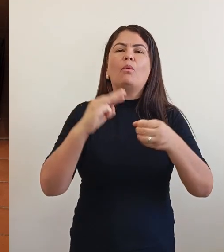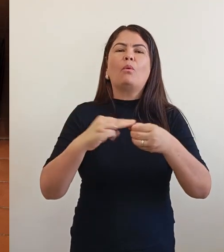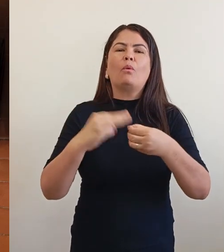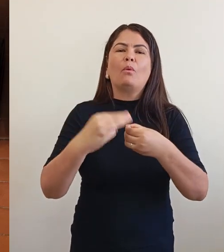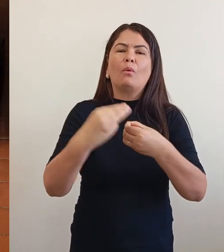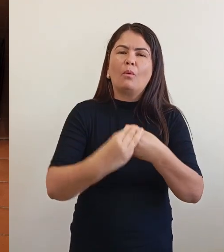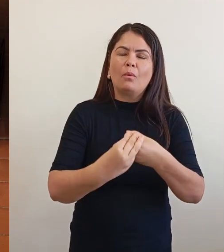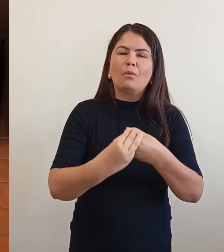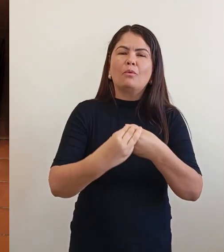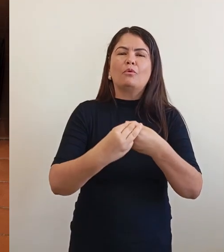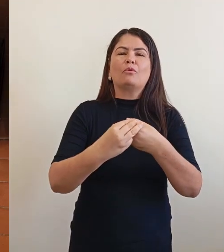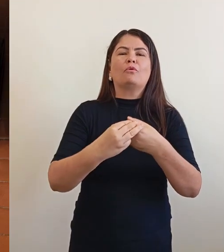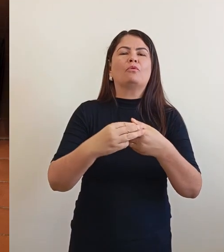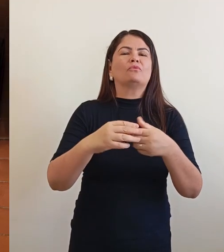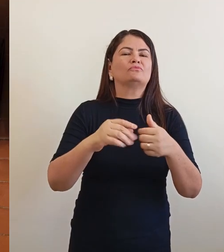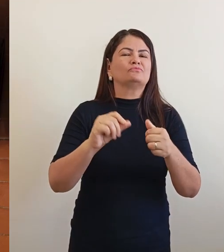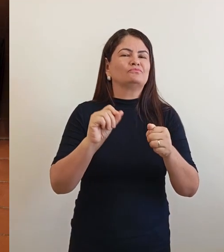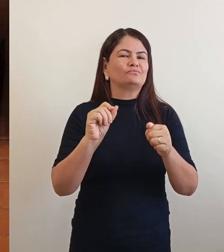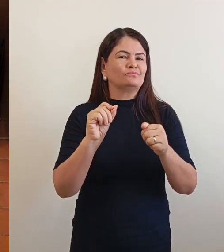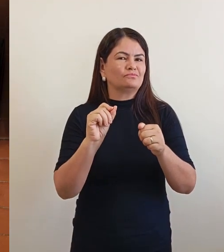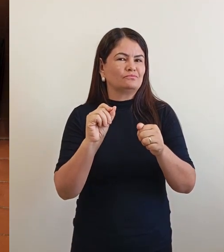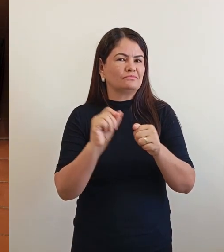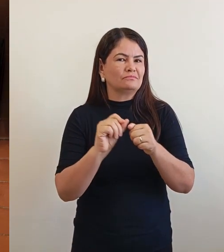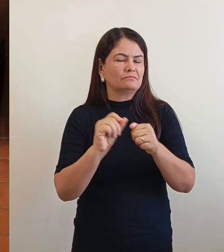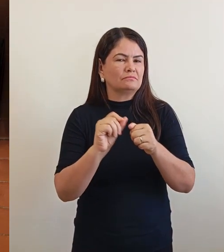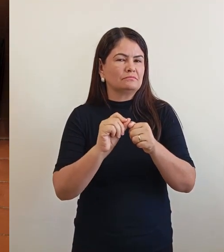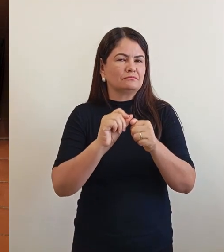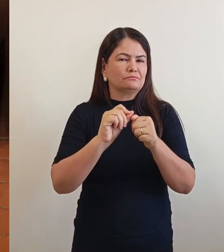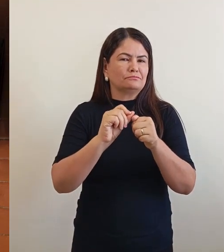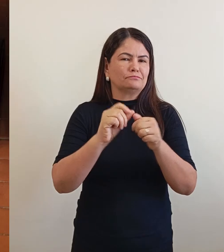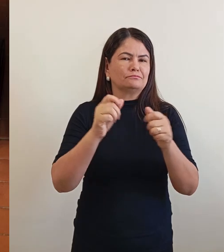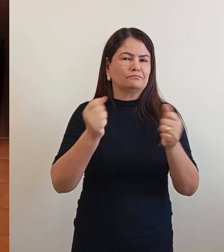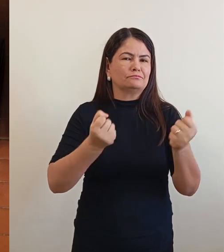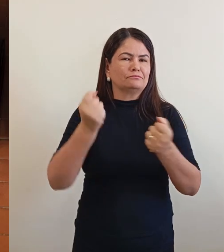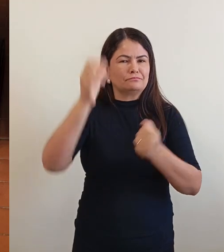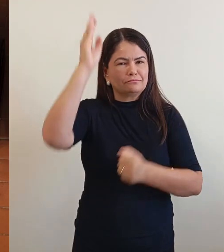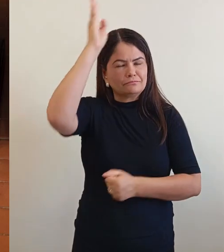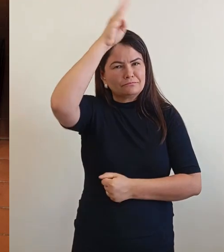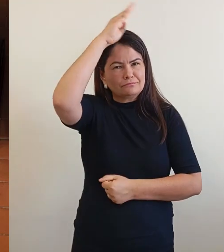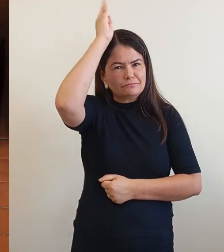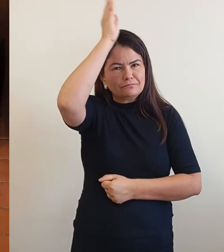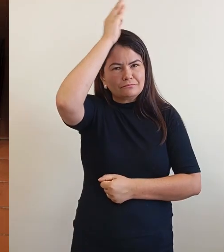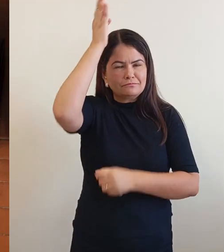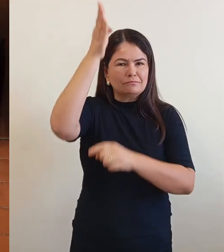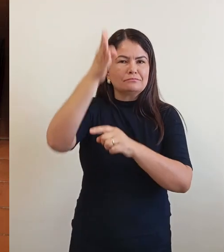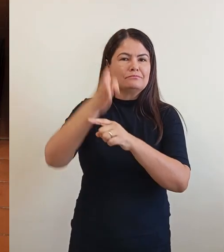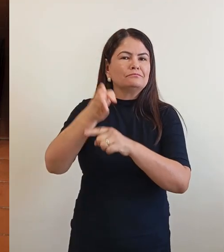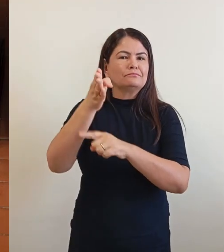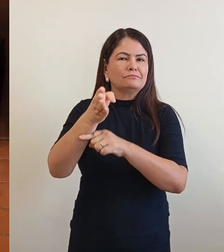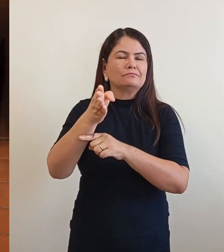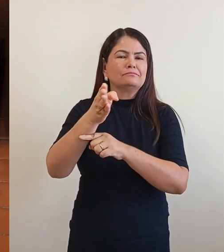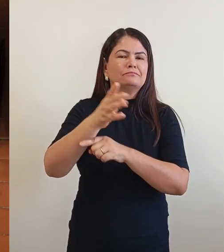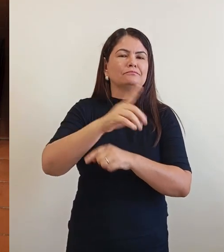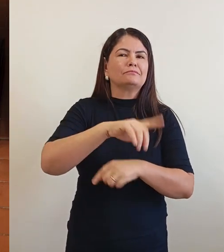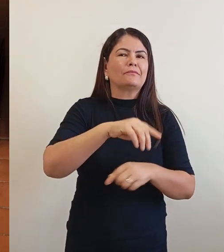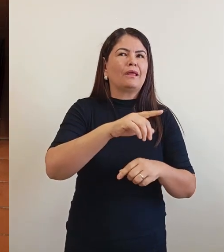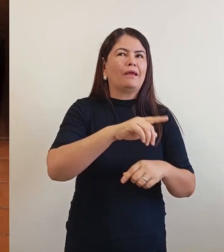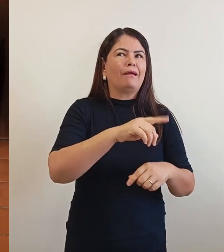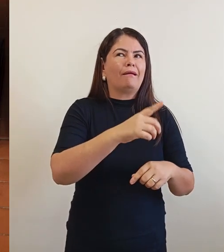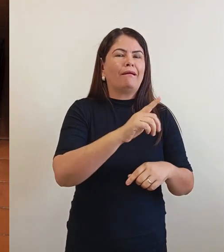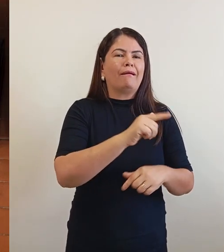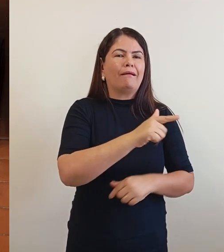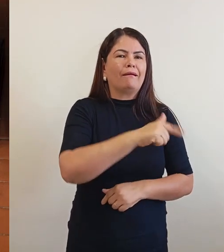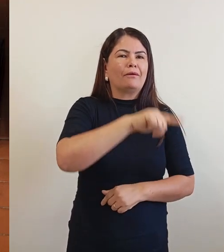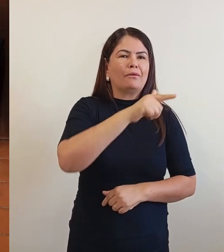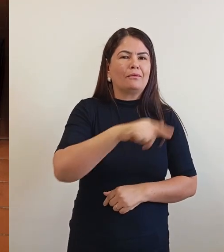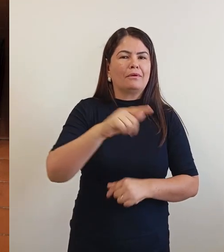táxis, Goiás-Goianha, do que querer realmente investir na saúde aqui no nosso município.